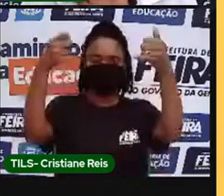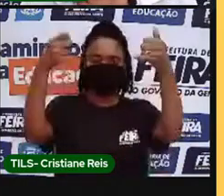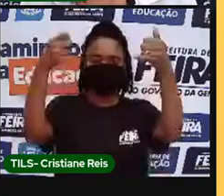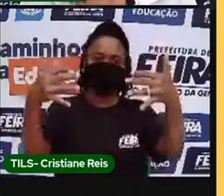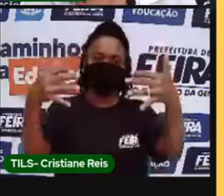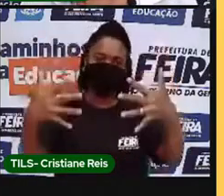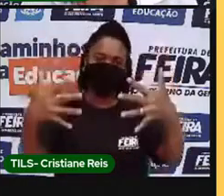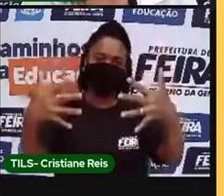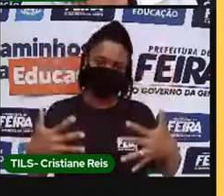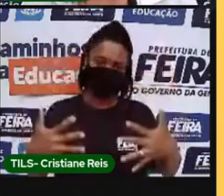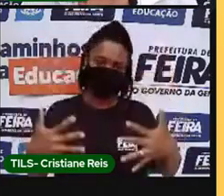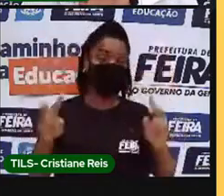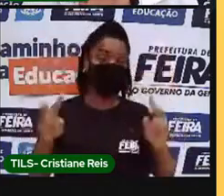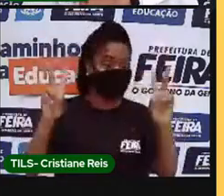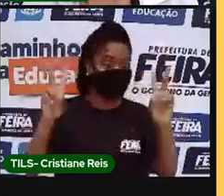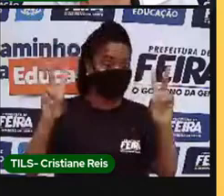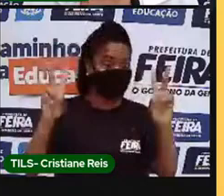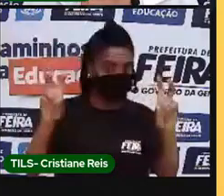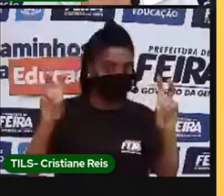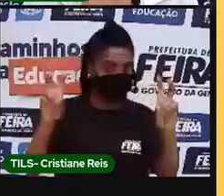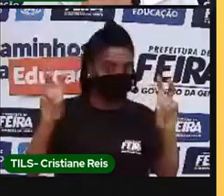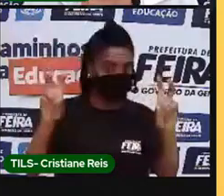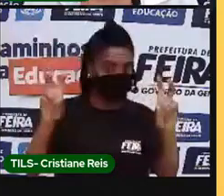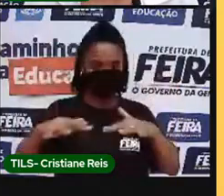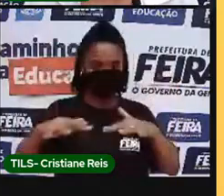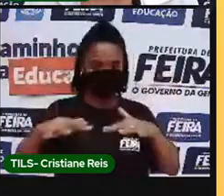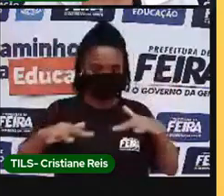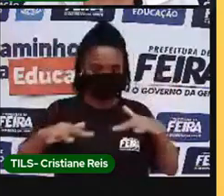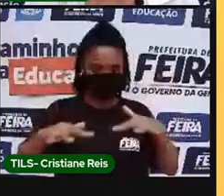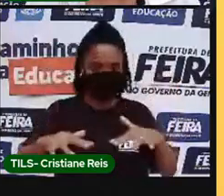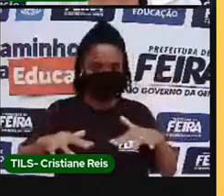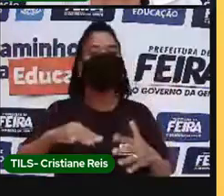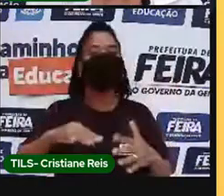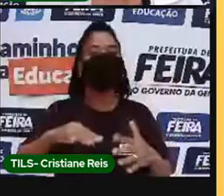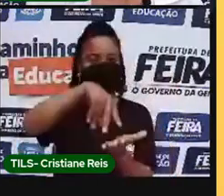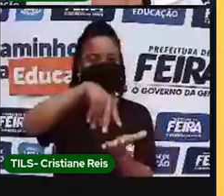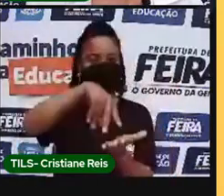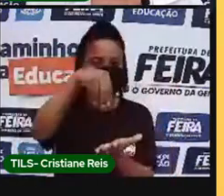que são as manifestações artístico-culturais.